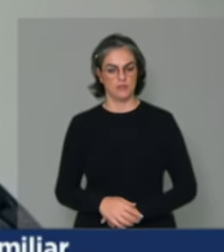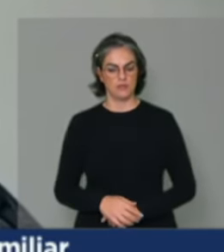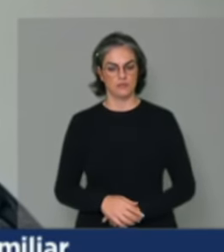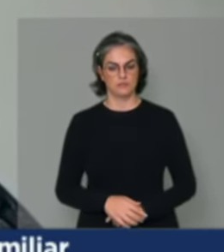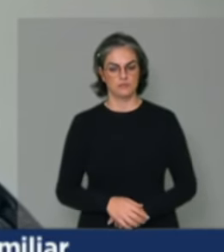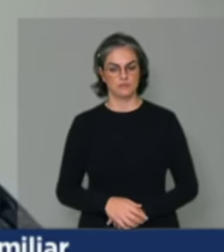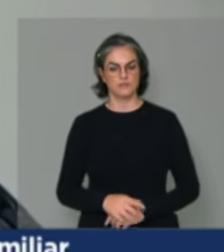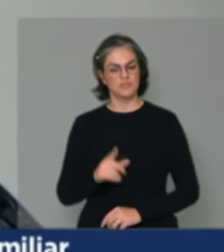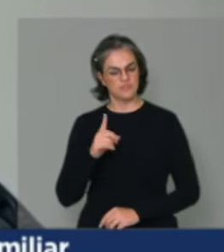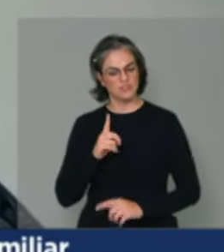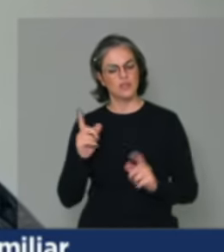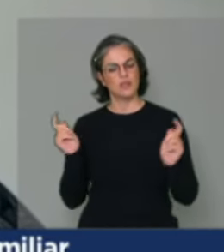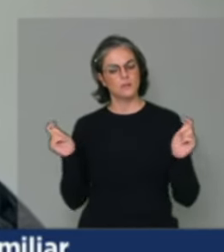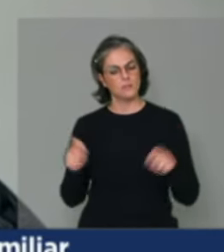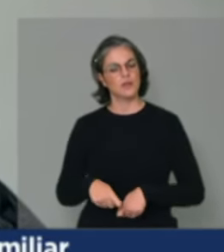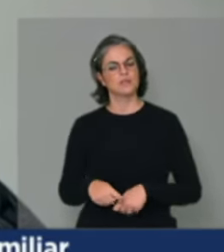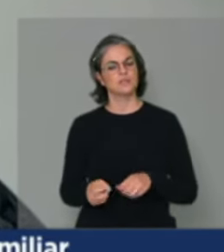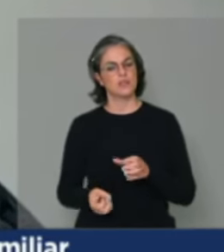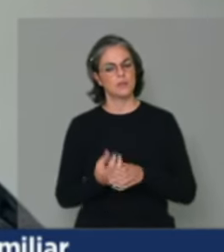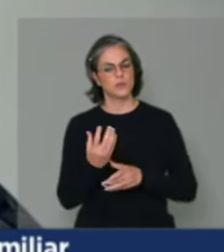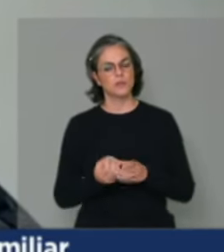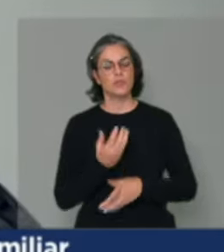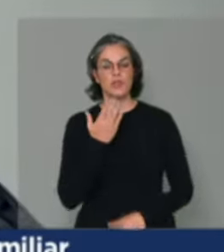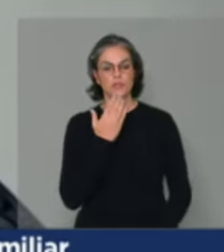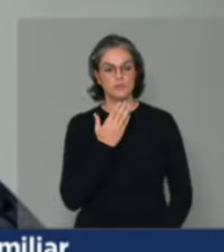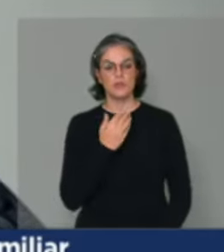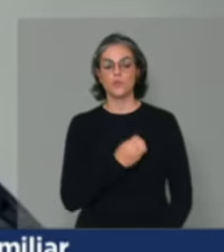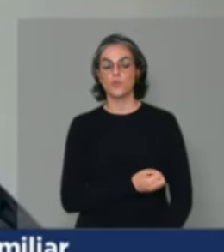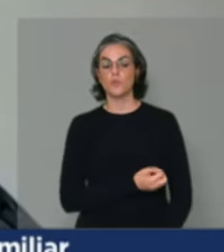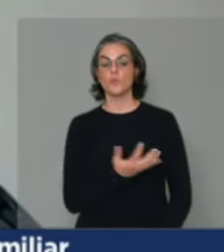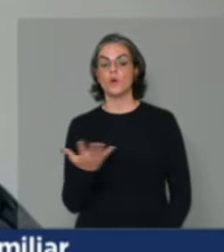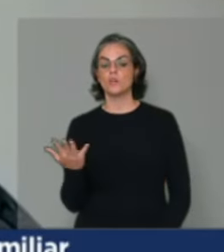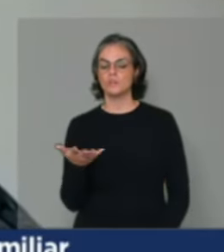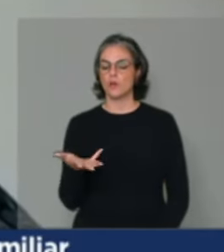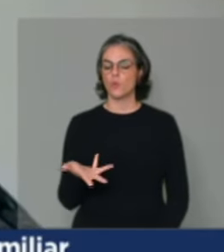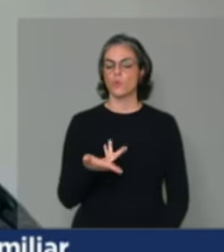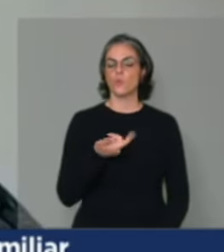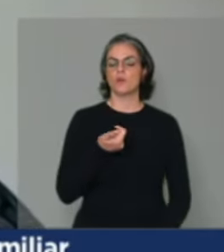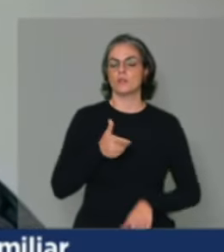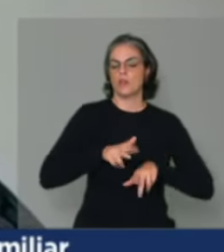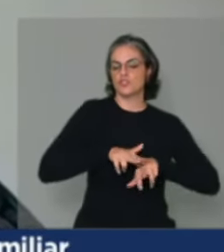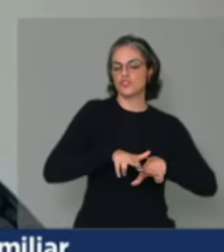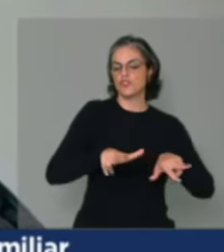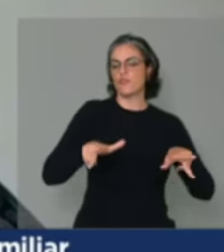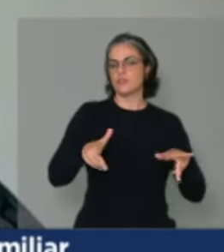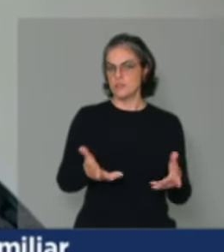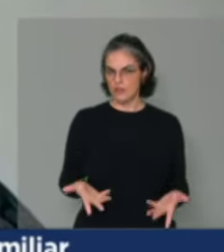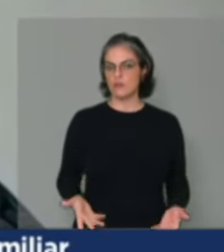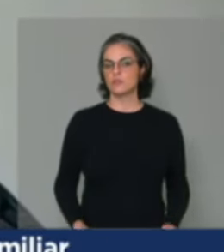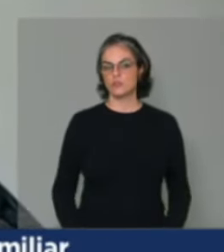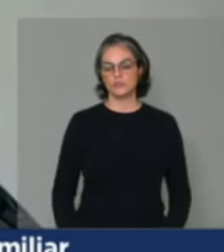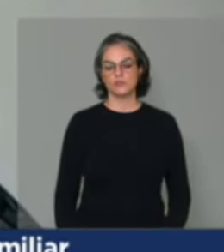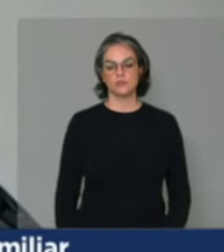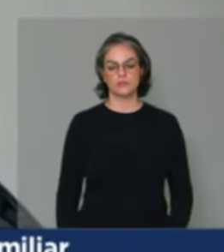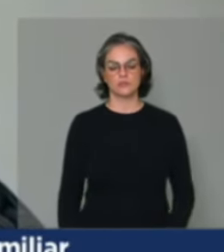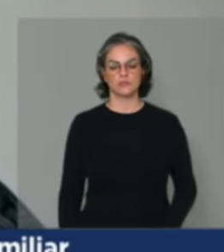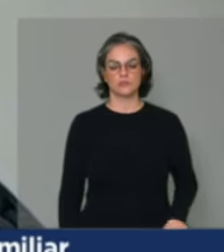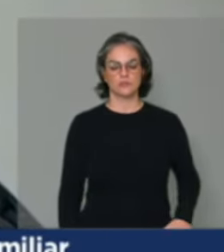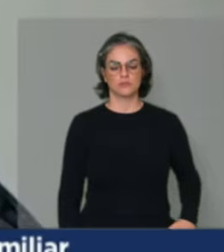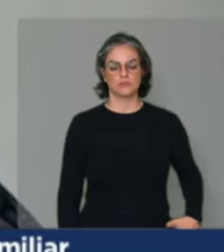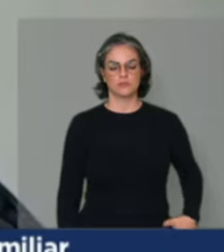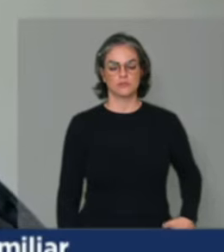em produzir alimentos em quantidade, qualidade e diversidade. E a gente reafirma